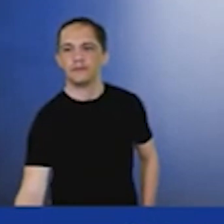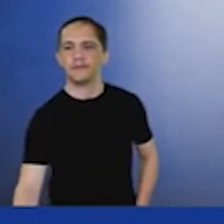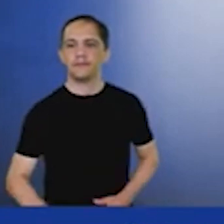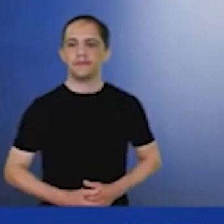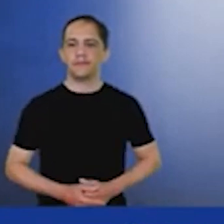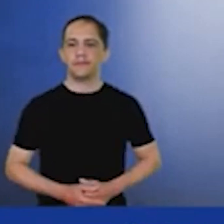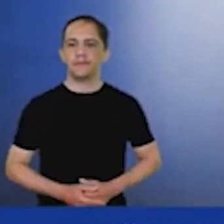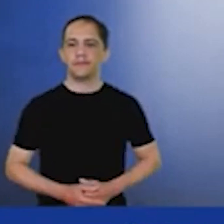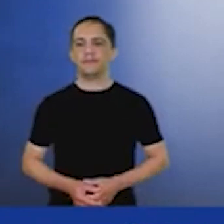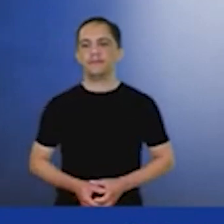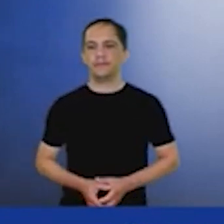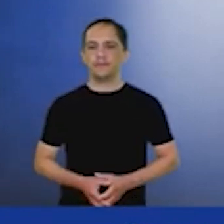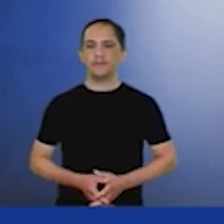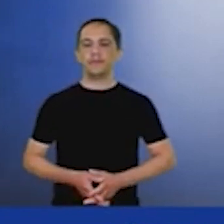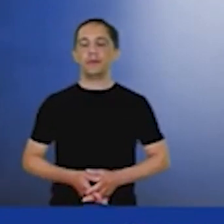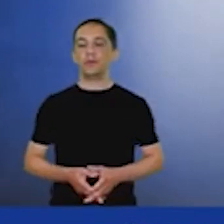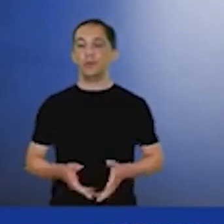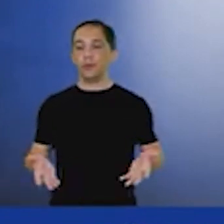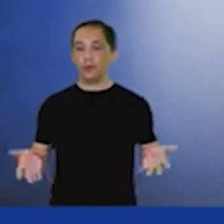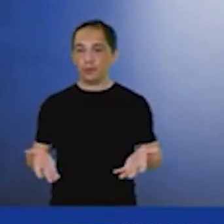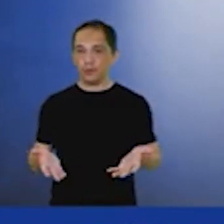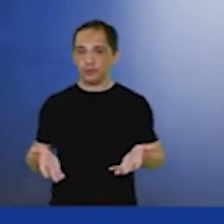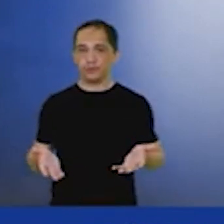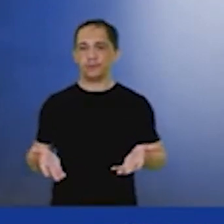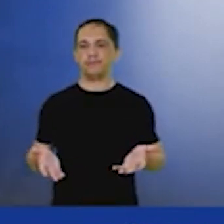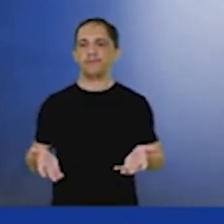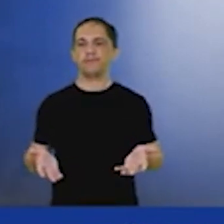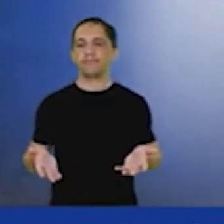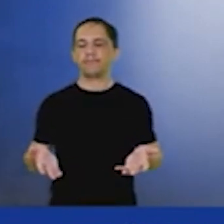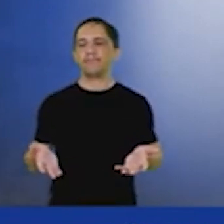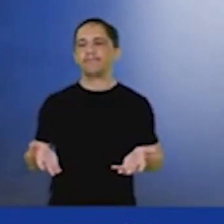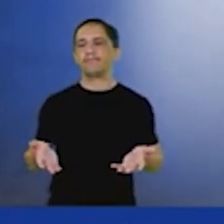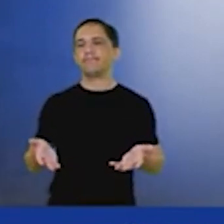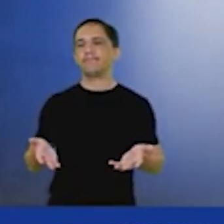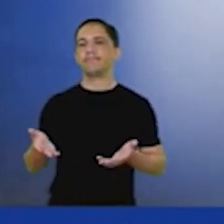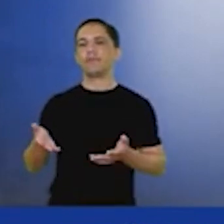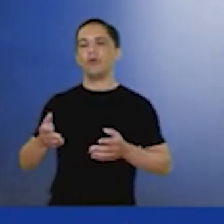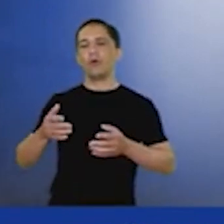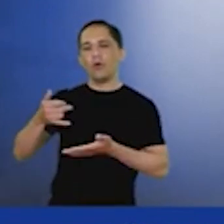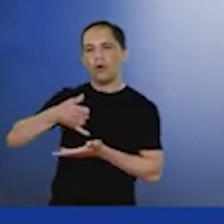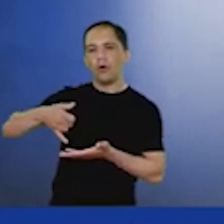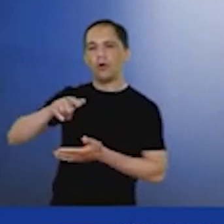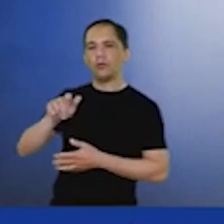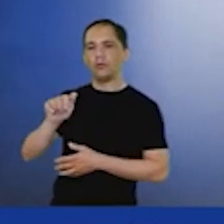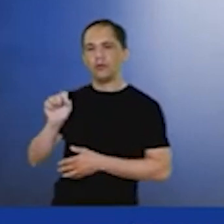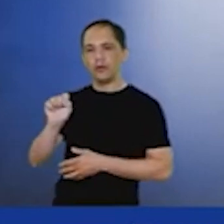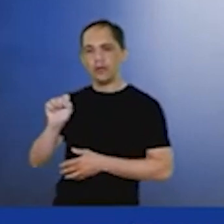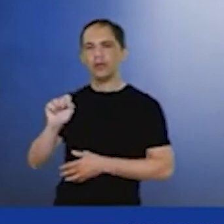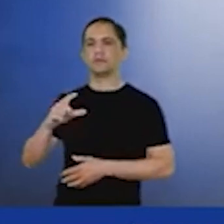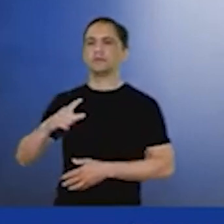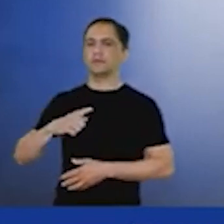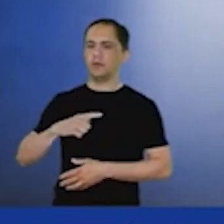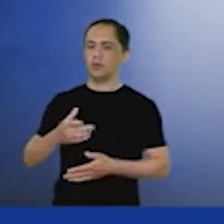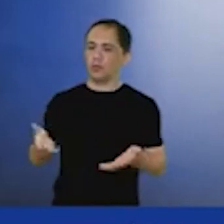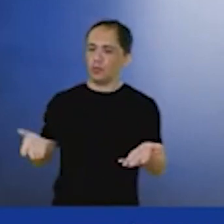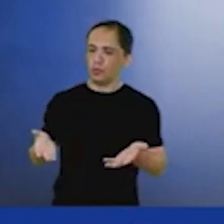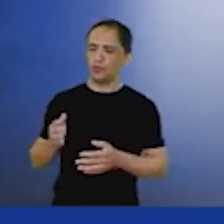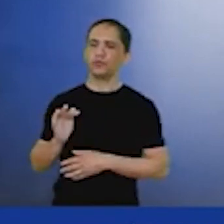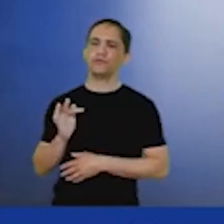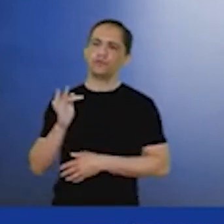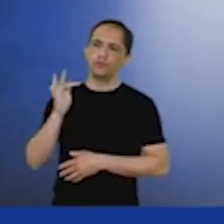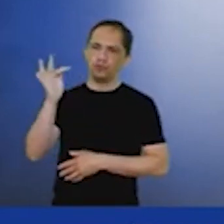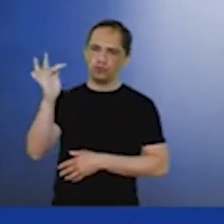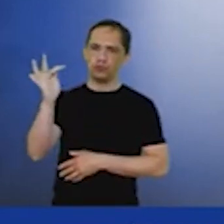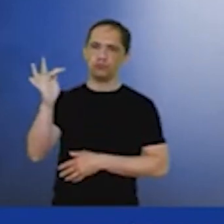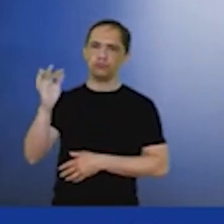de energia o petróleo e gás tem uma importância muito grande nesse passado no presente também vai ter no futuro a gente